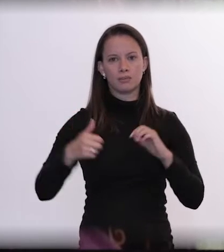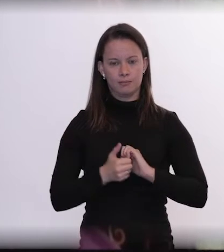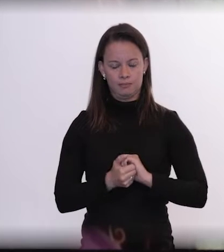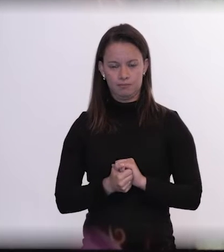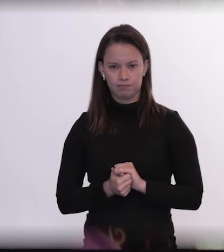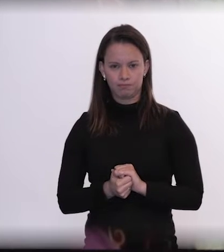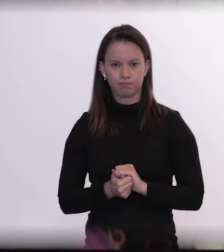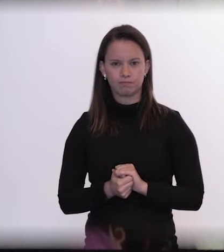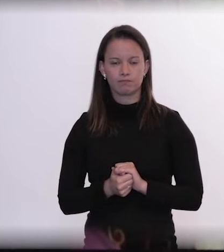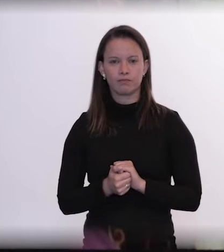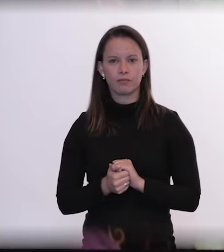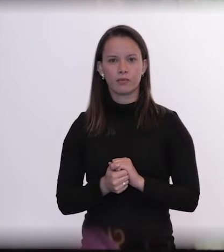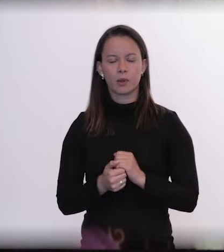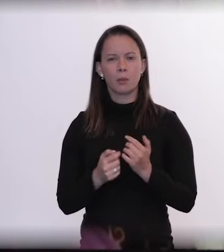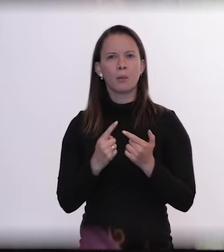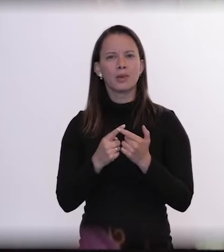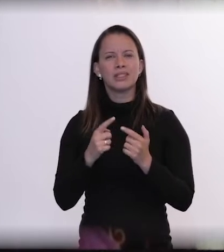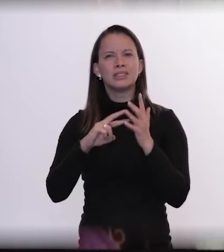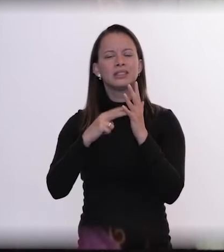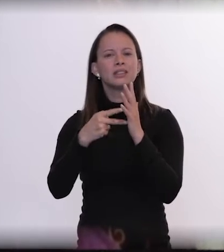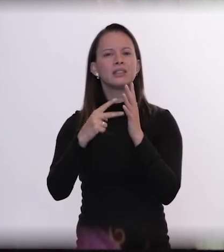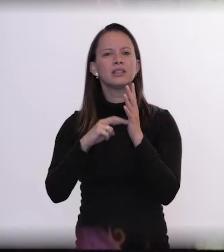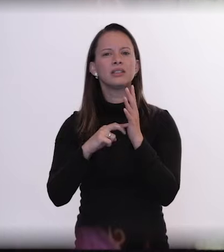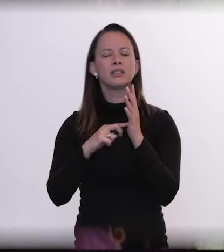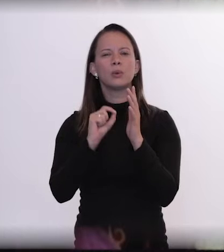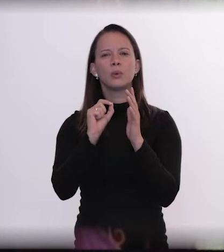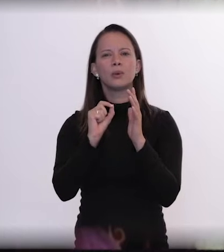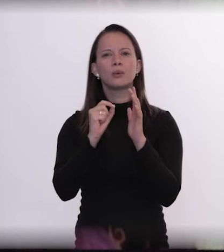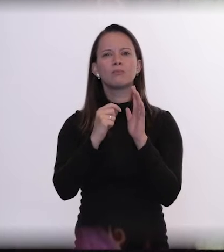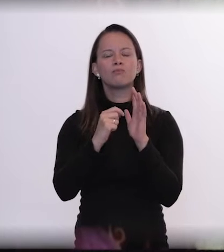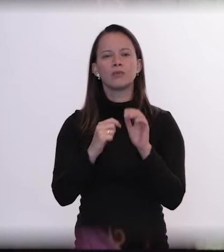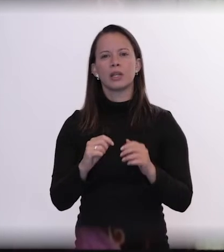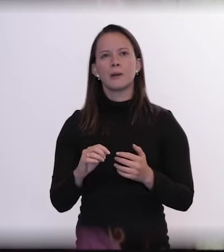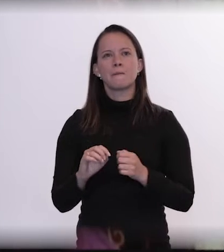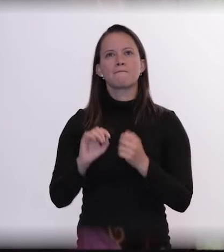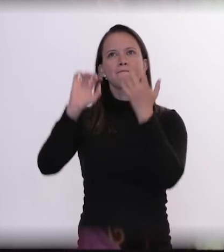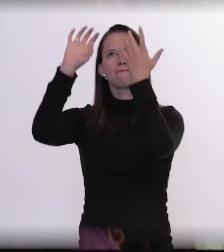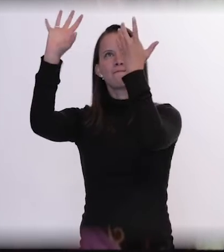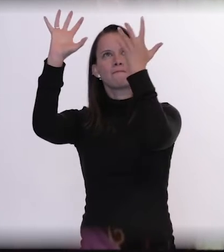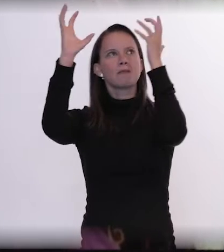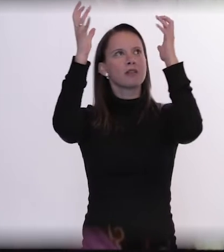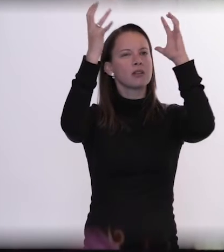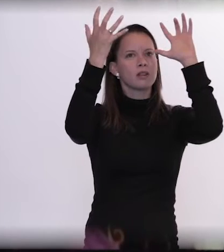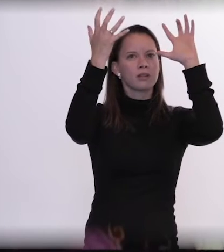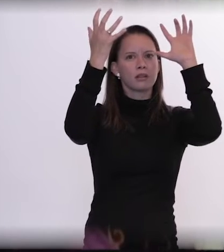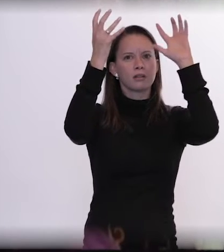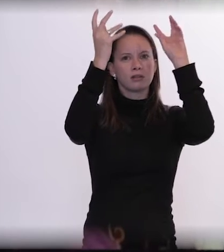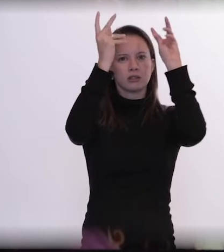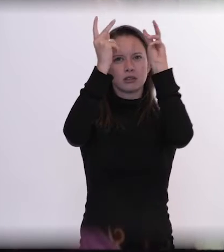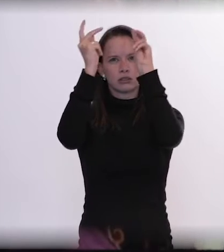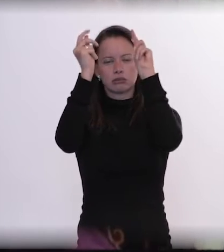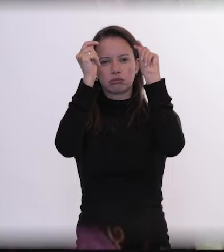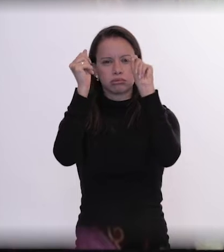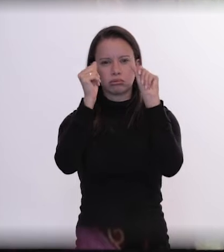também como um sinal da emergência climática que já está corroendo as nossas vidas.